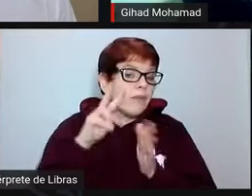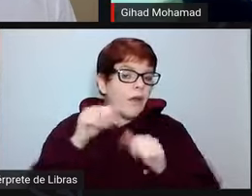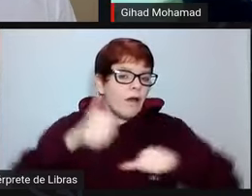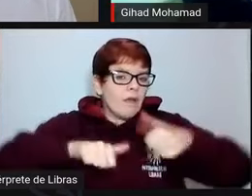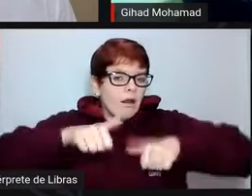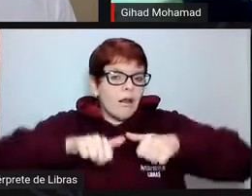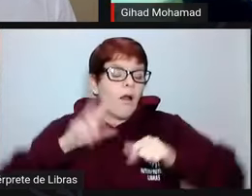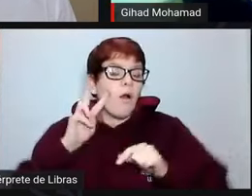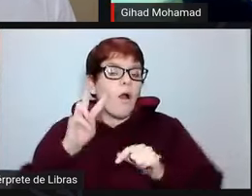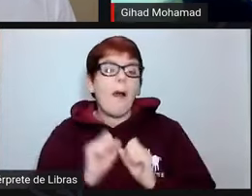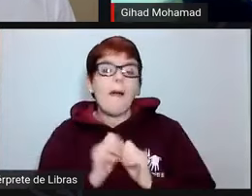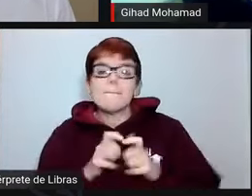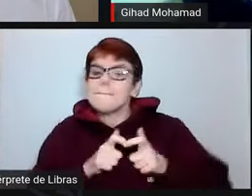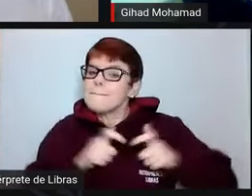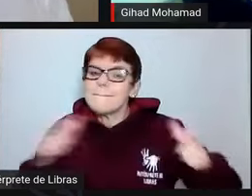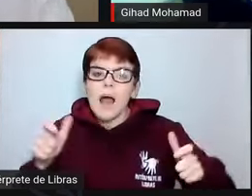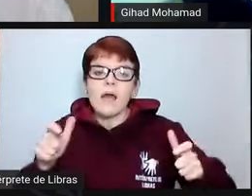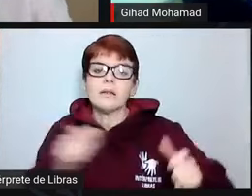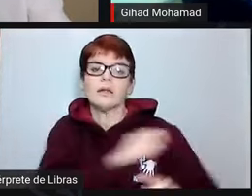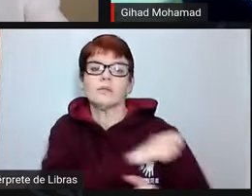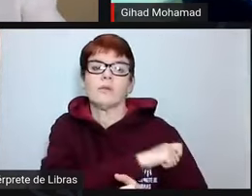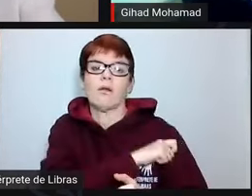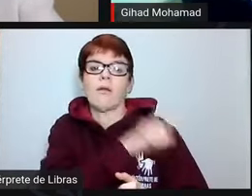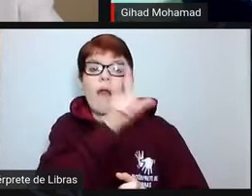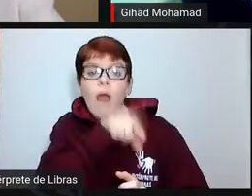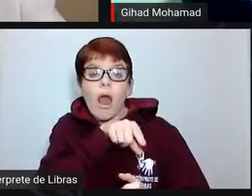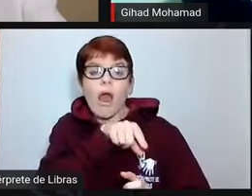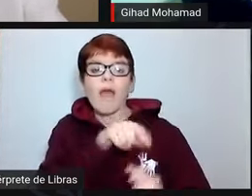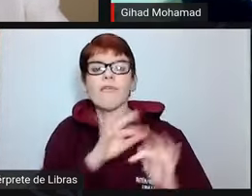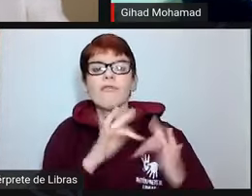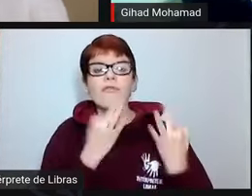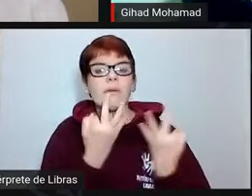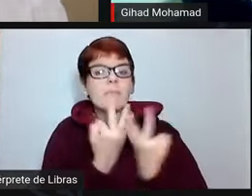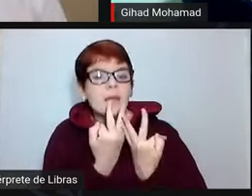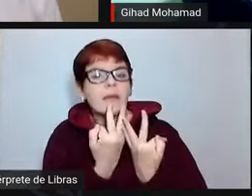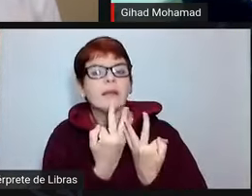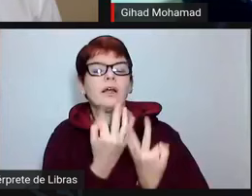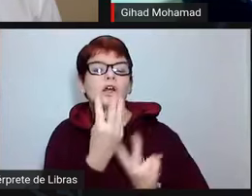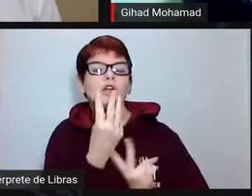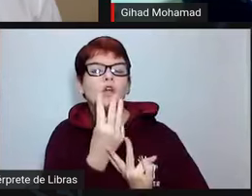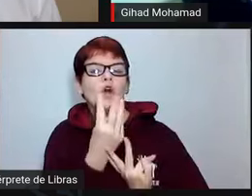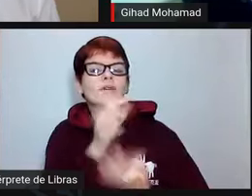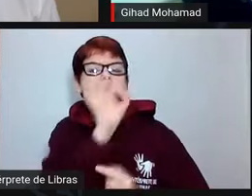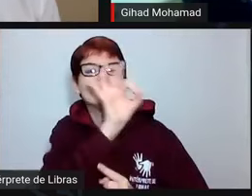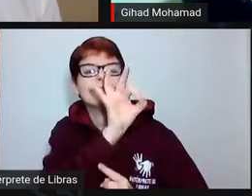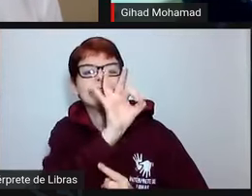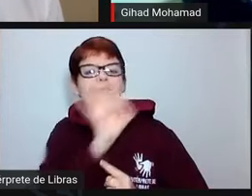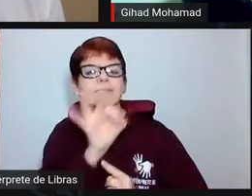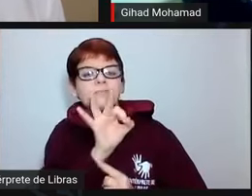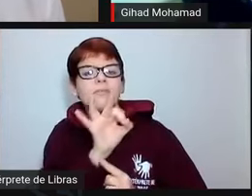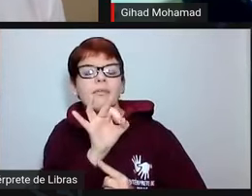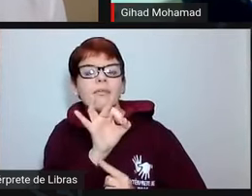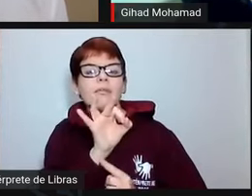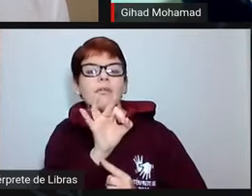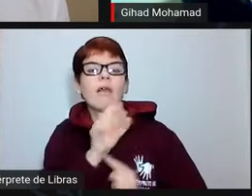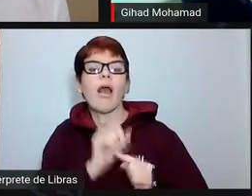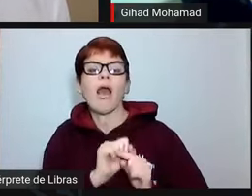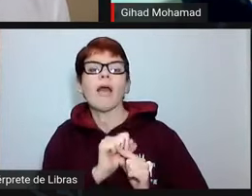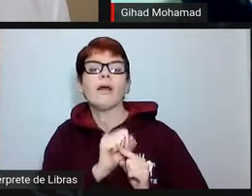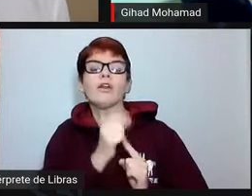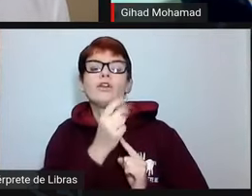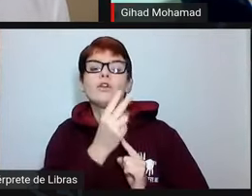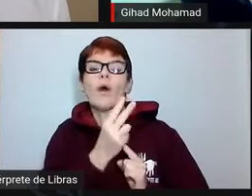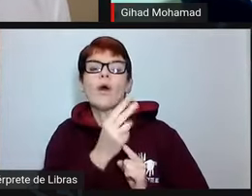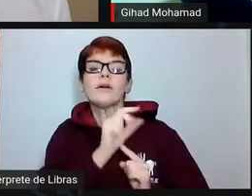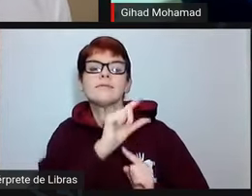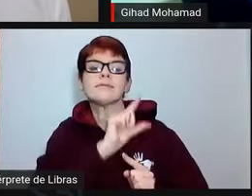grande parte dos nossos alunos são oriundos de famílias, dois terços se não me engano são oriundos de famílias que ganham menos de dois salários